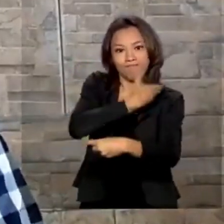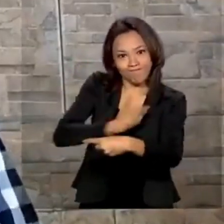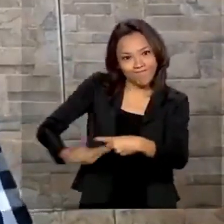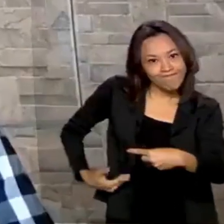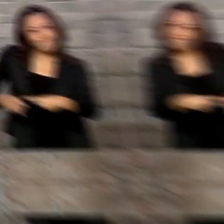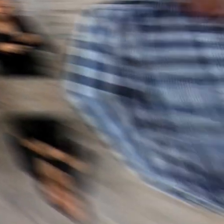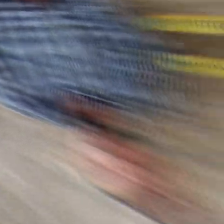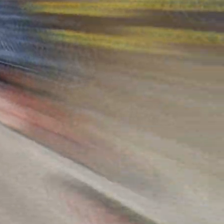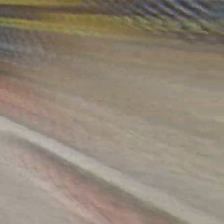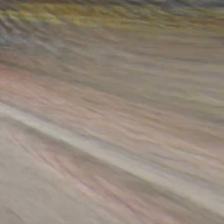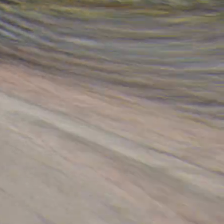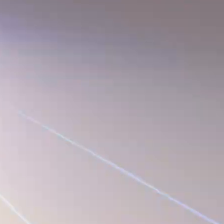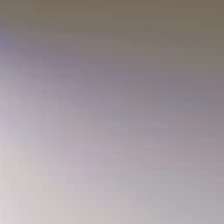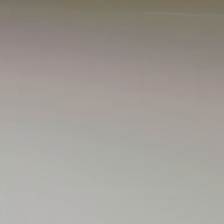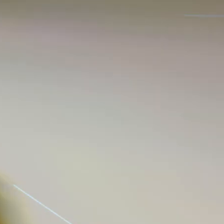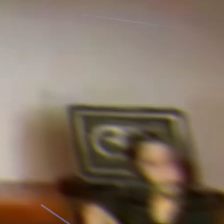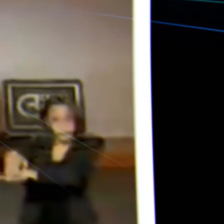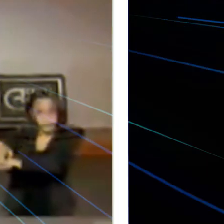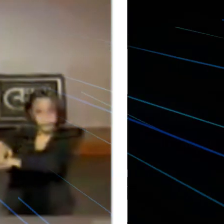aprimoradas.